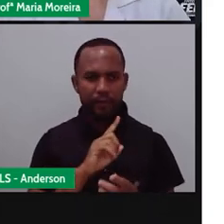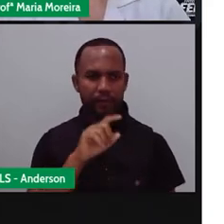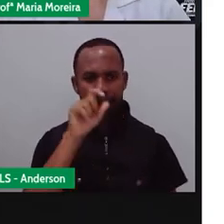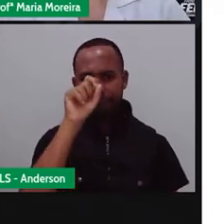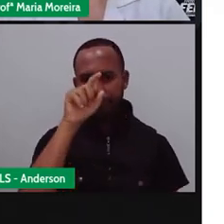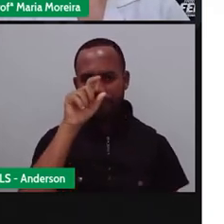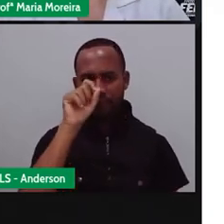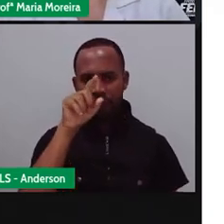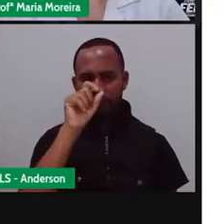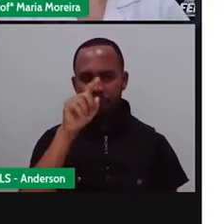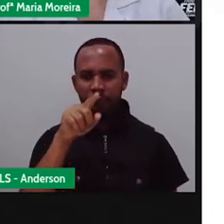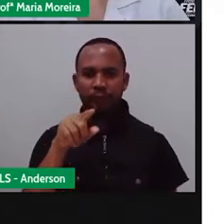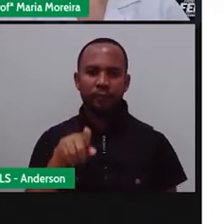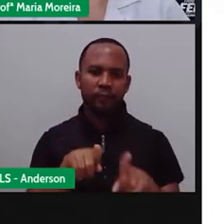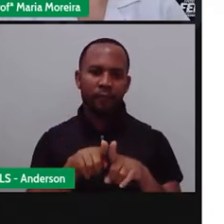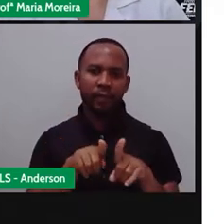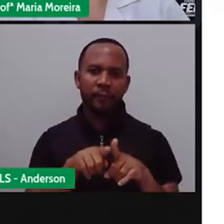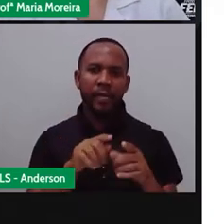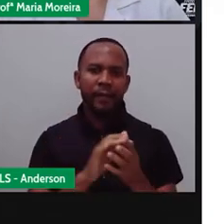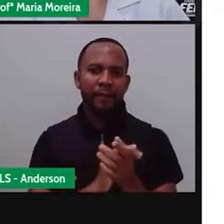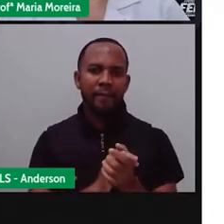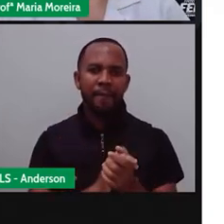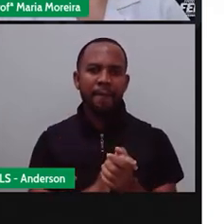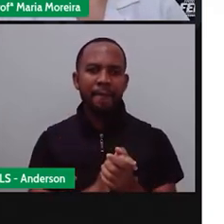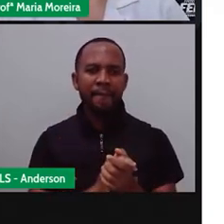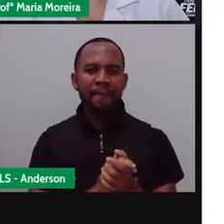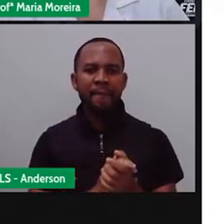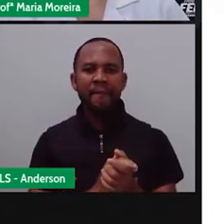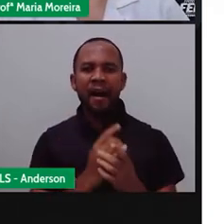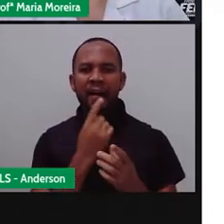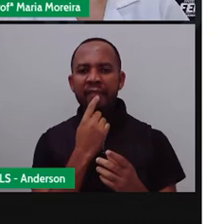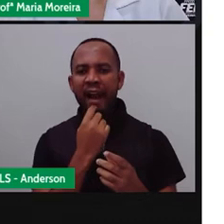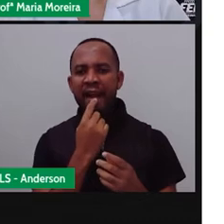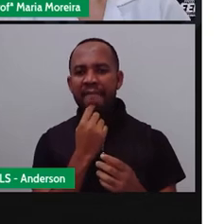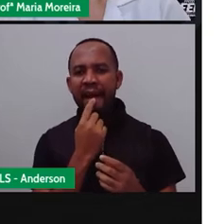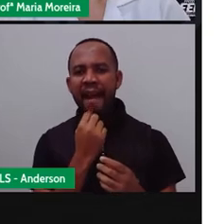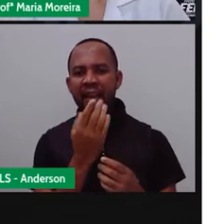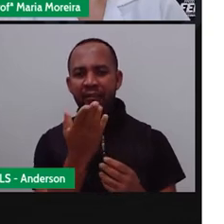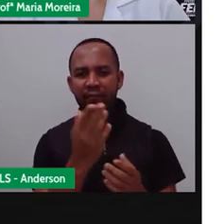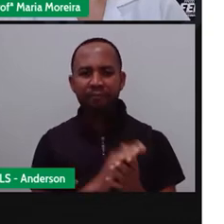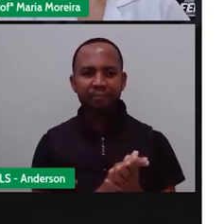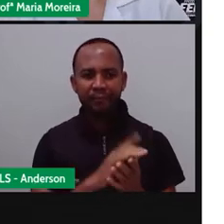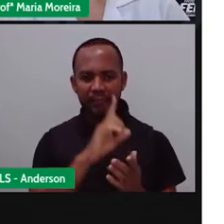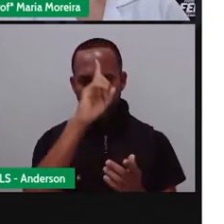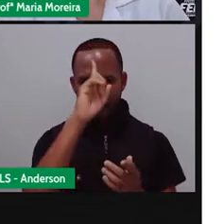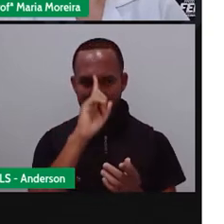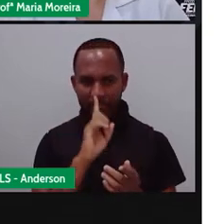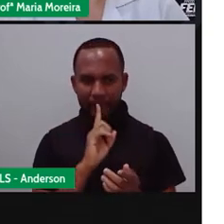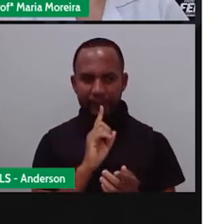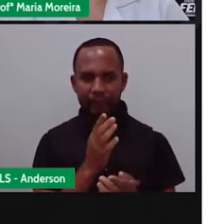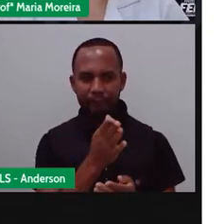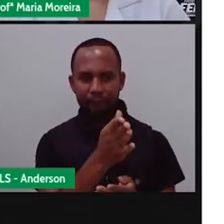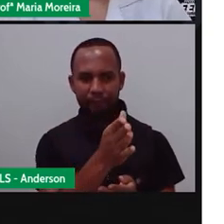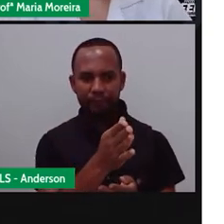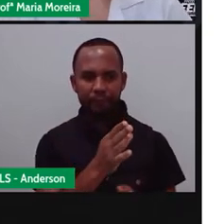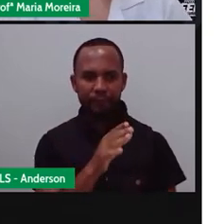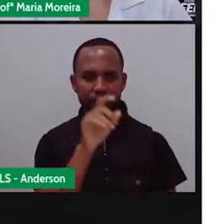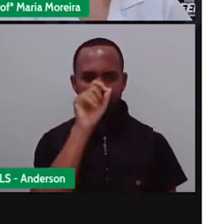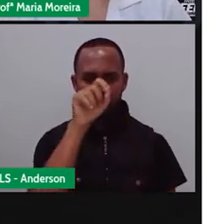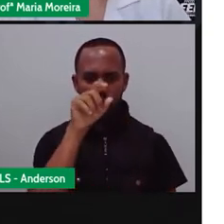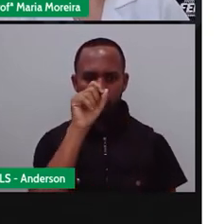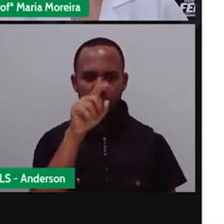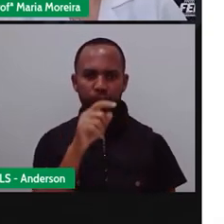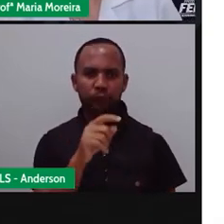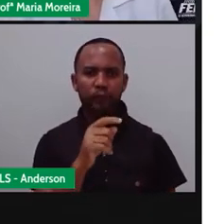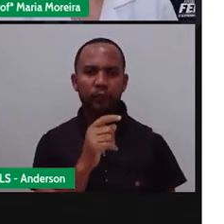azul. Então, o vermelho, né, aqui no meio, o amarelo e o azul. Essas